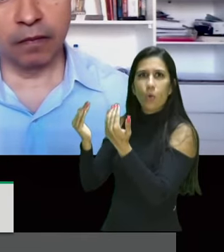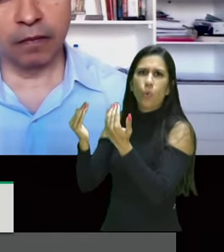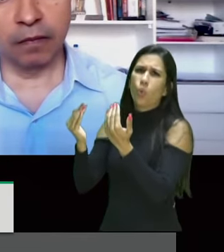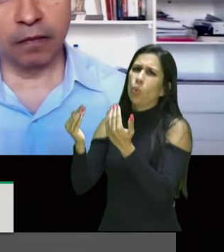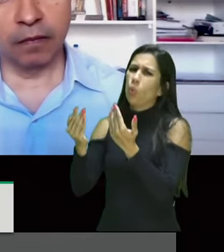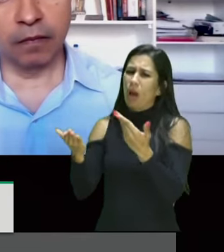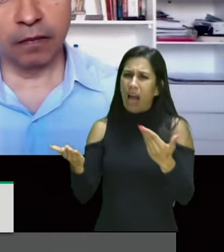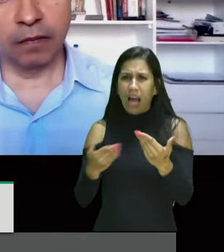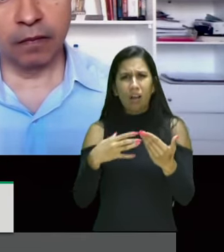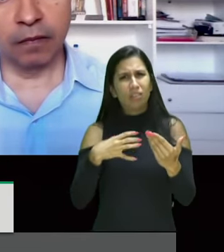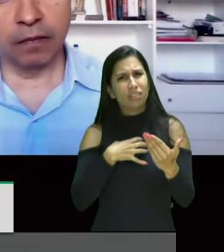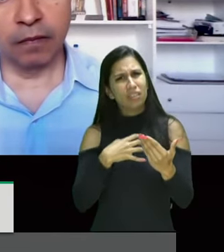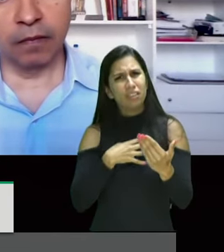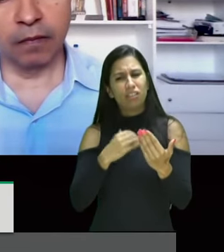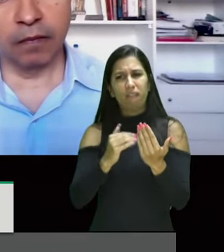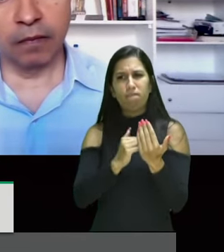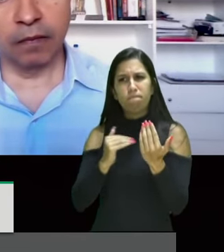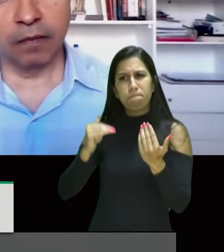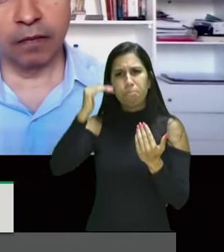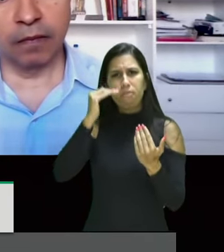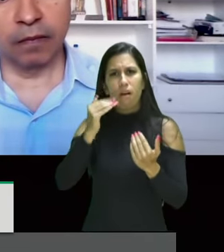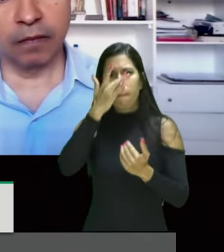na gestão pública nacional